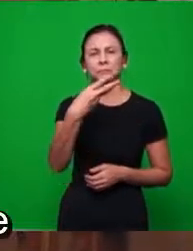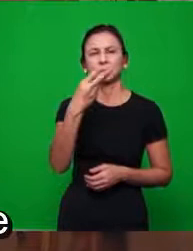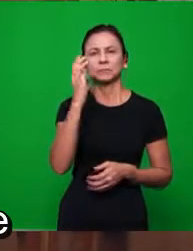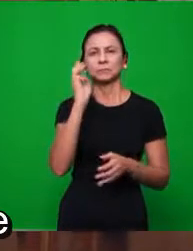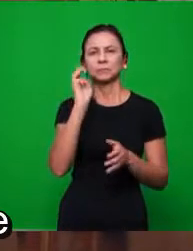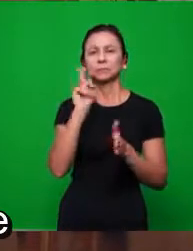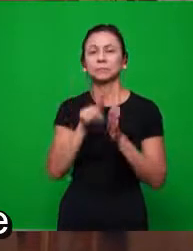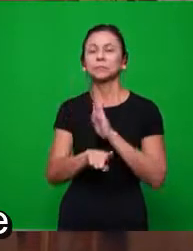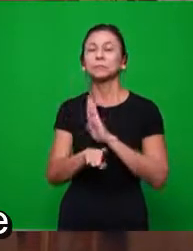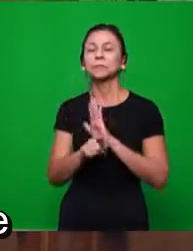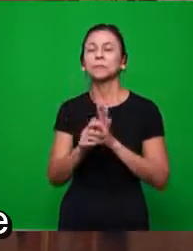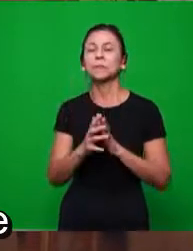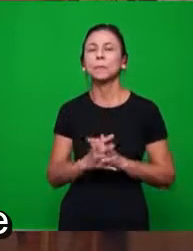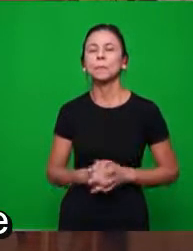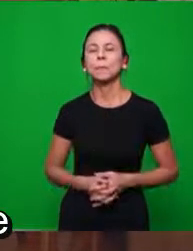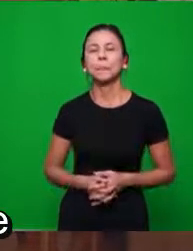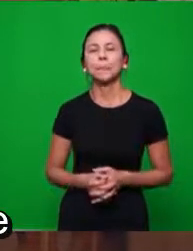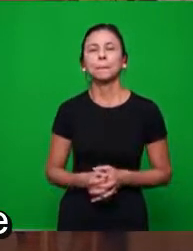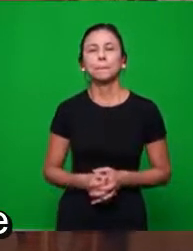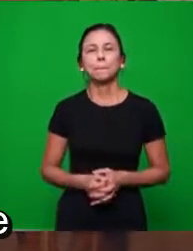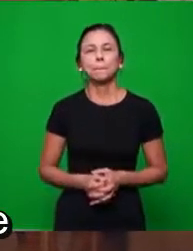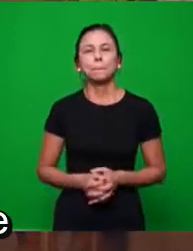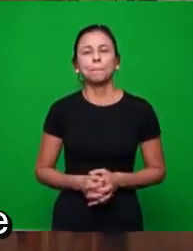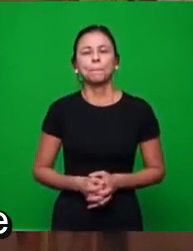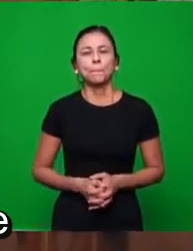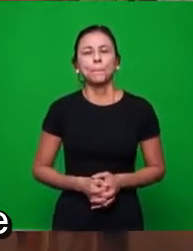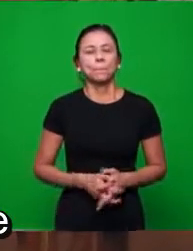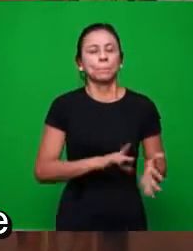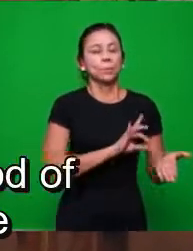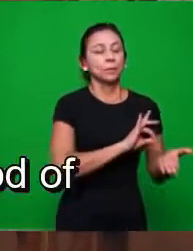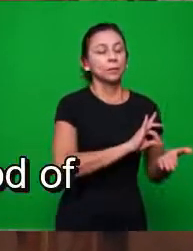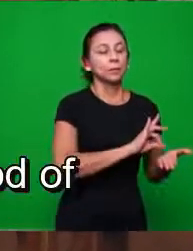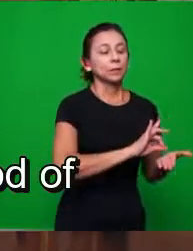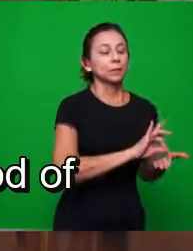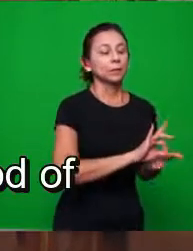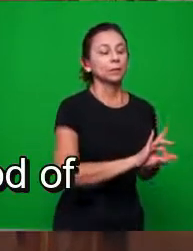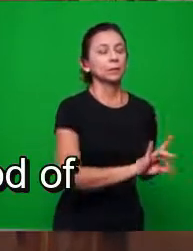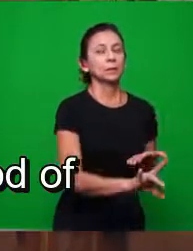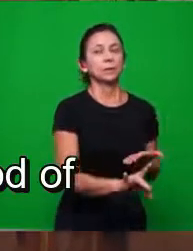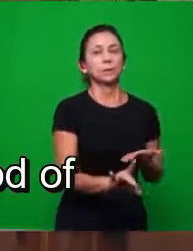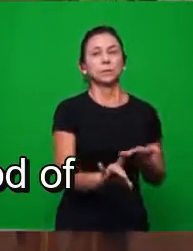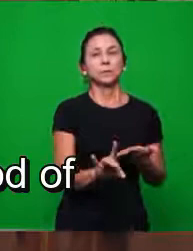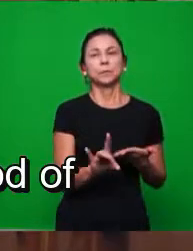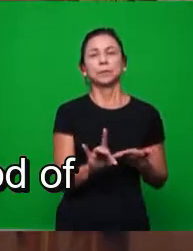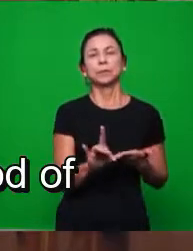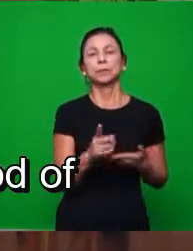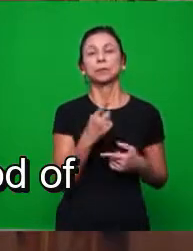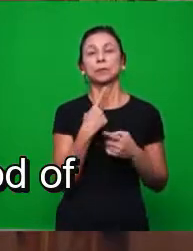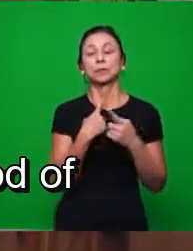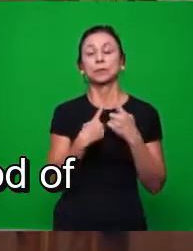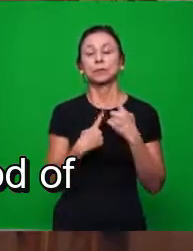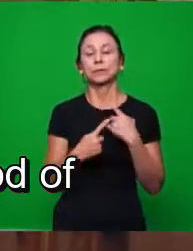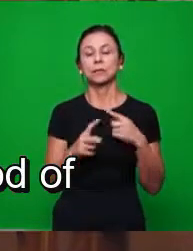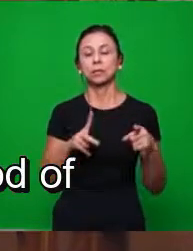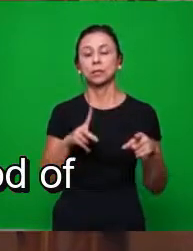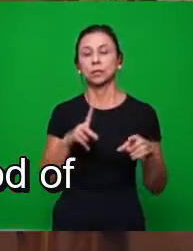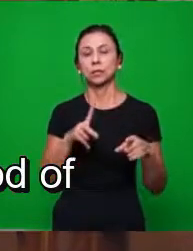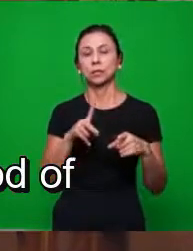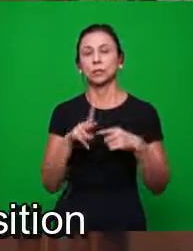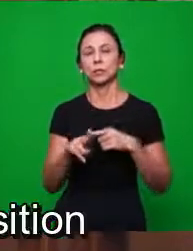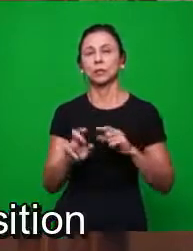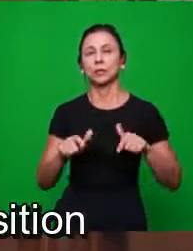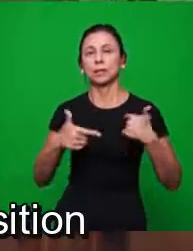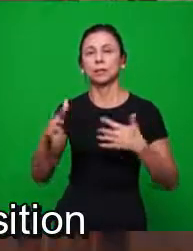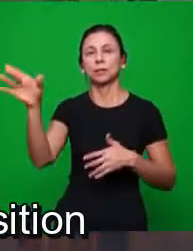Qual foi a intenção do inimigo ao se opor à operação do Espírito Santo no período